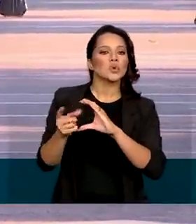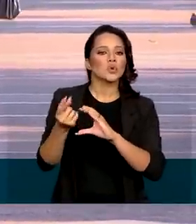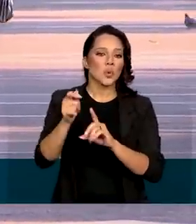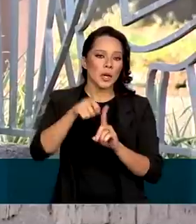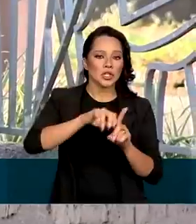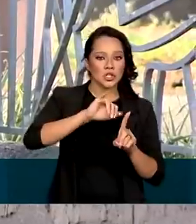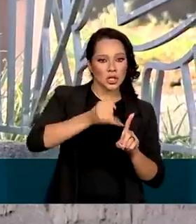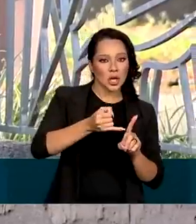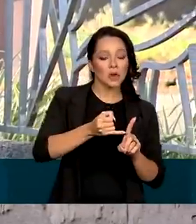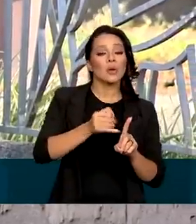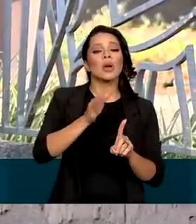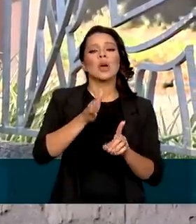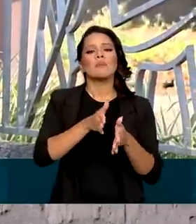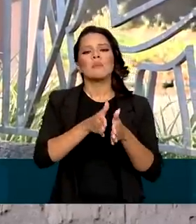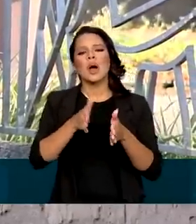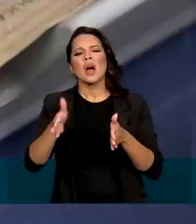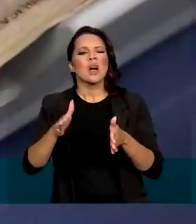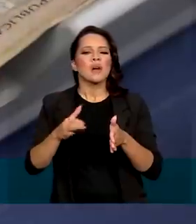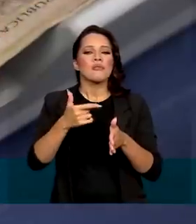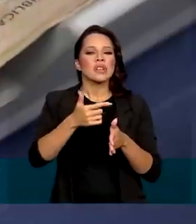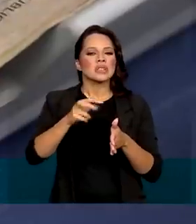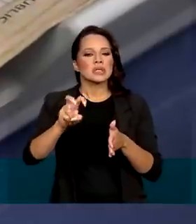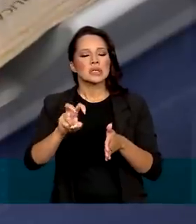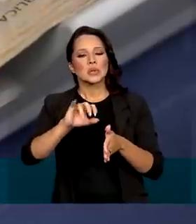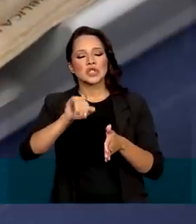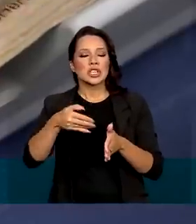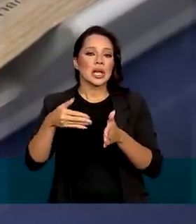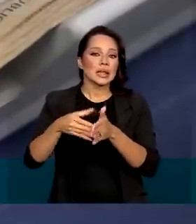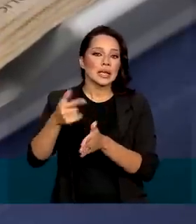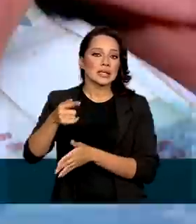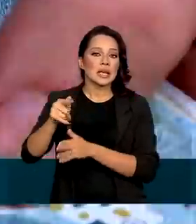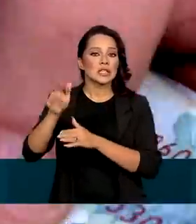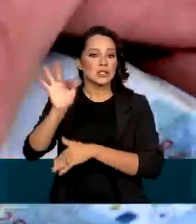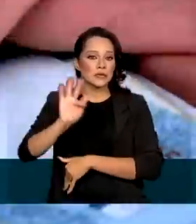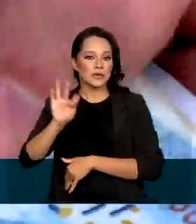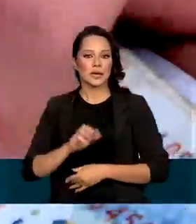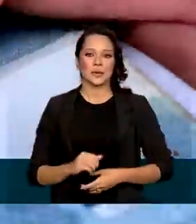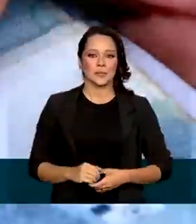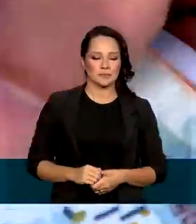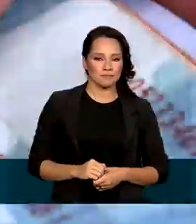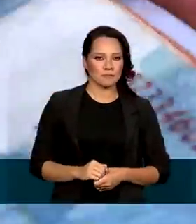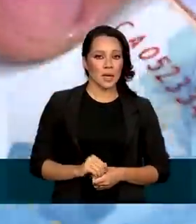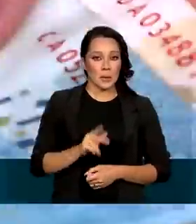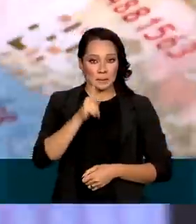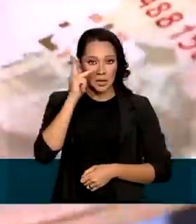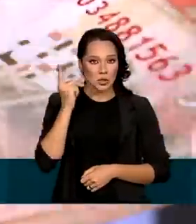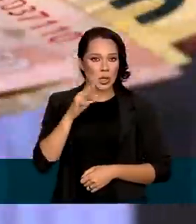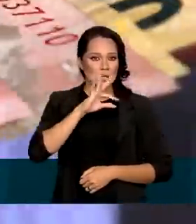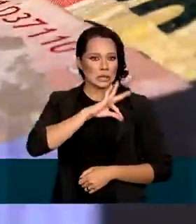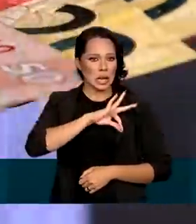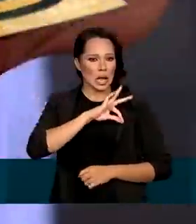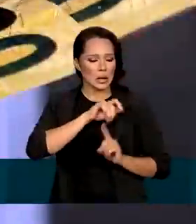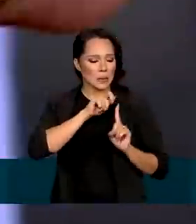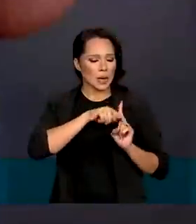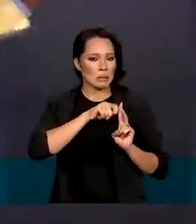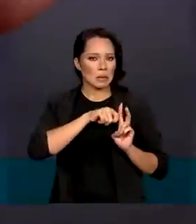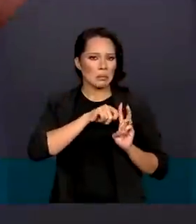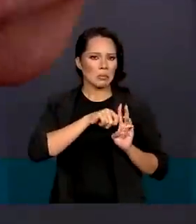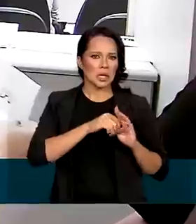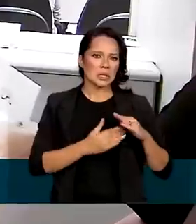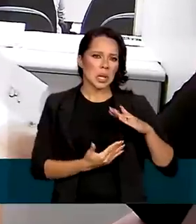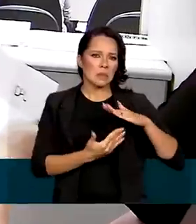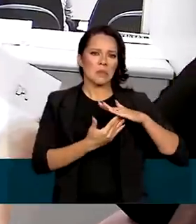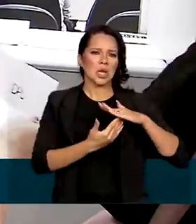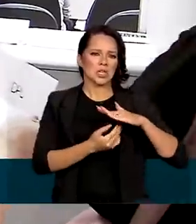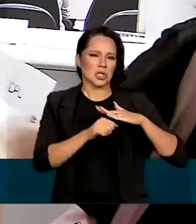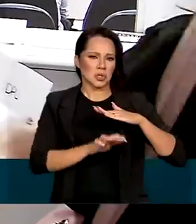a janeiro serão feitos entre os dias 25 de janeiro e 7 de fevereiro. Segurados com renda mensal acima do piso